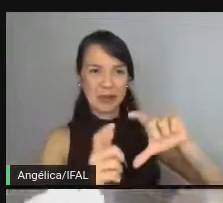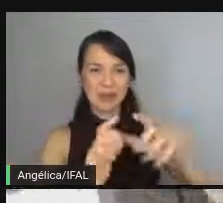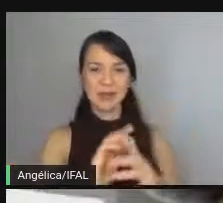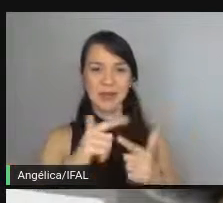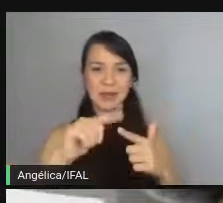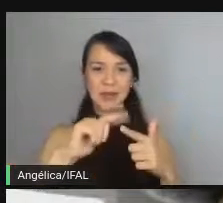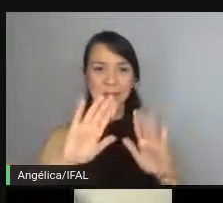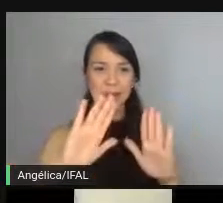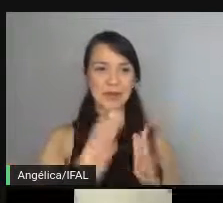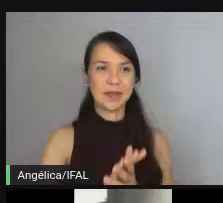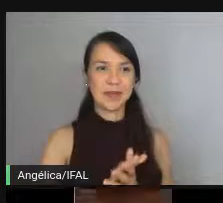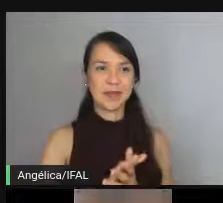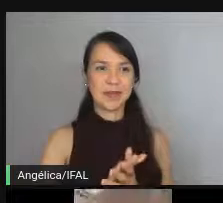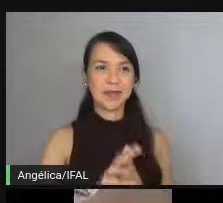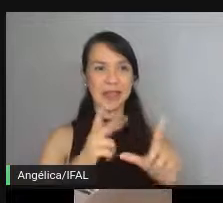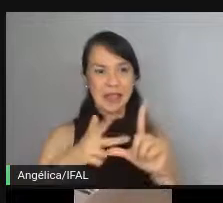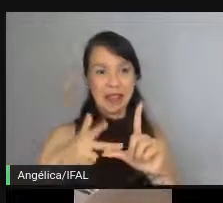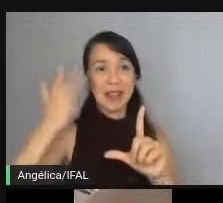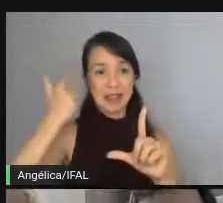Ai, filho.